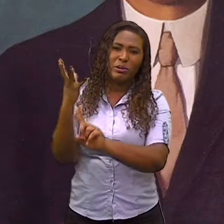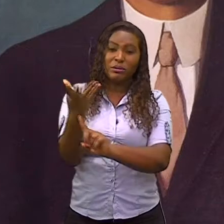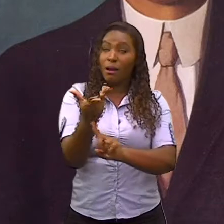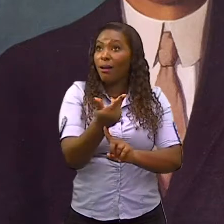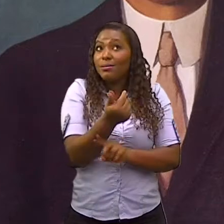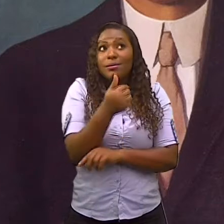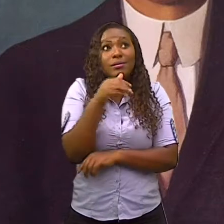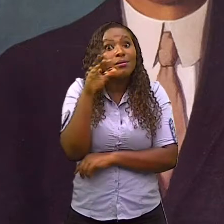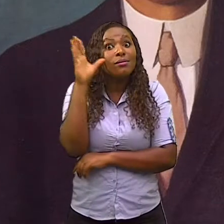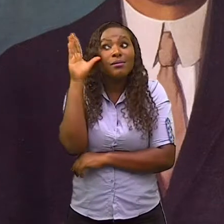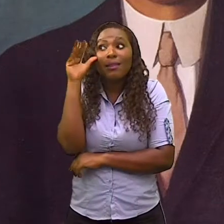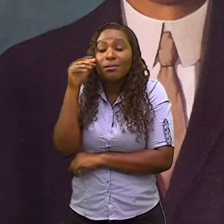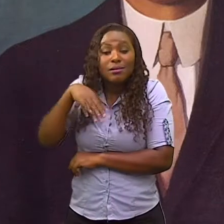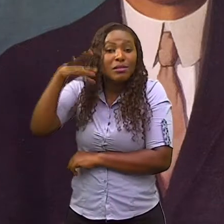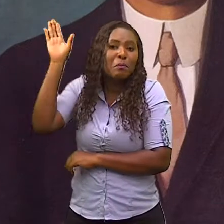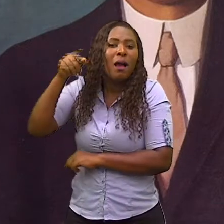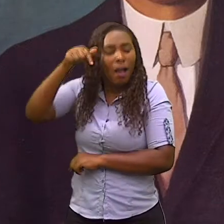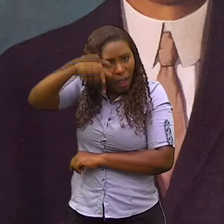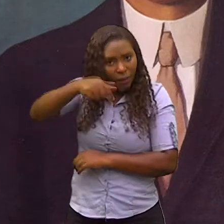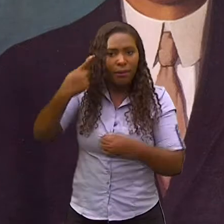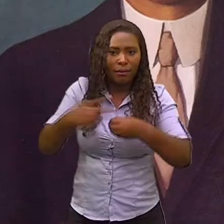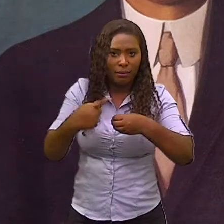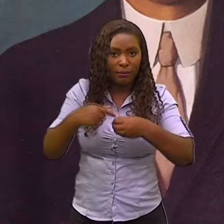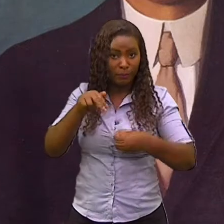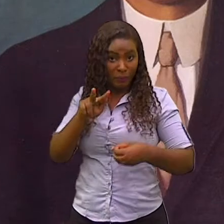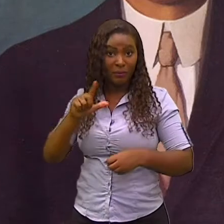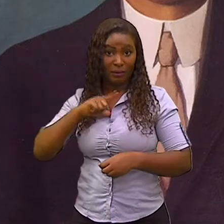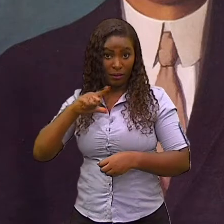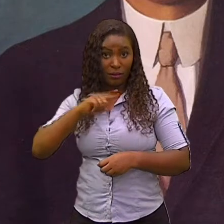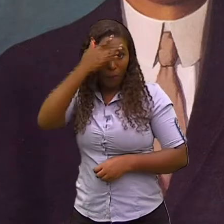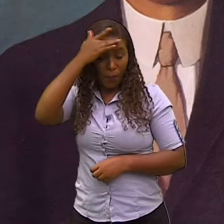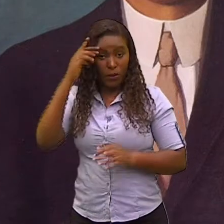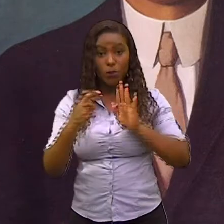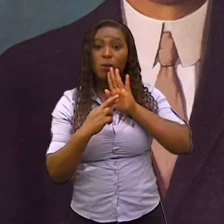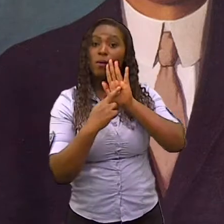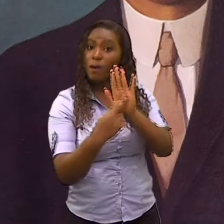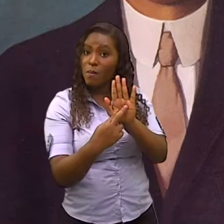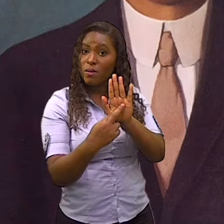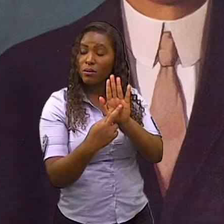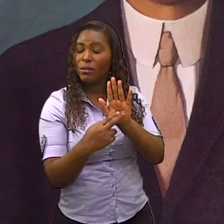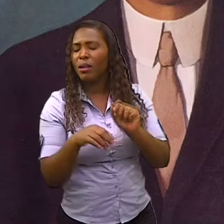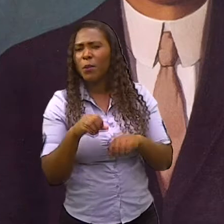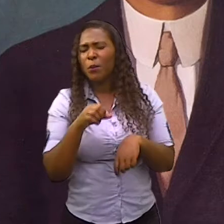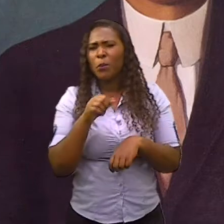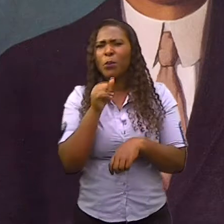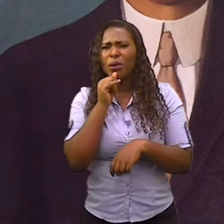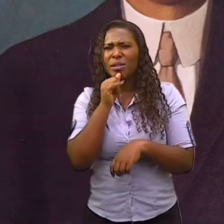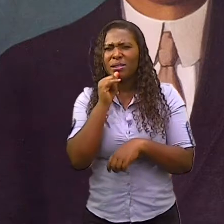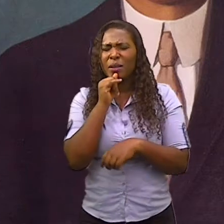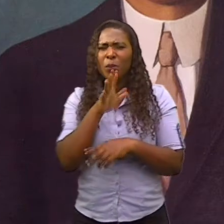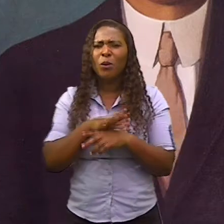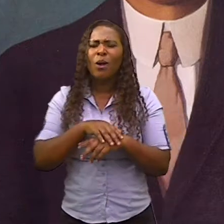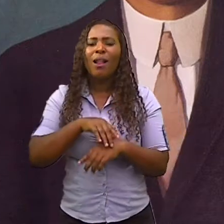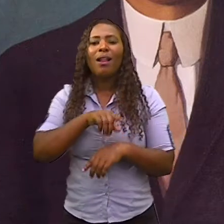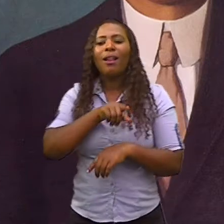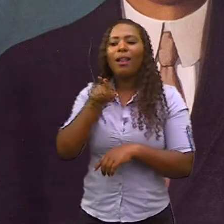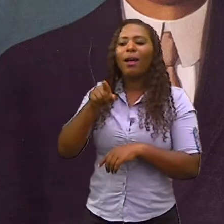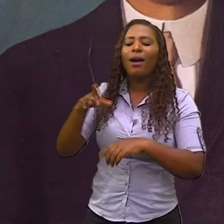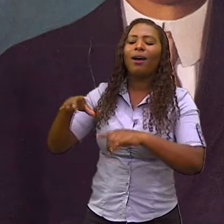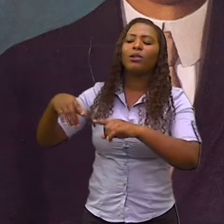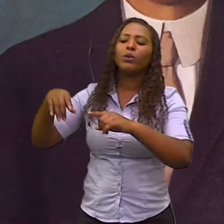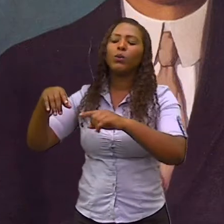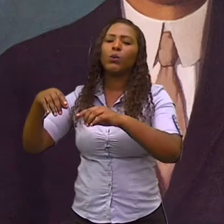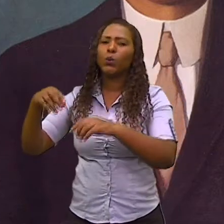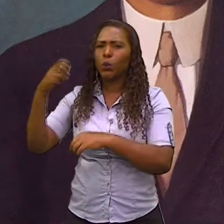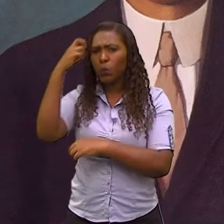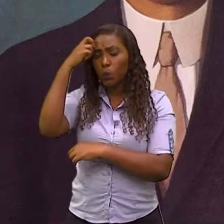temos um representante, se você for hoje, por exemplo, no Centro Cultural Nelson Mandela, você vai ter a oportunidade de